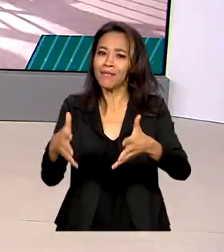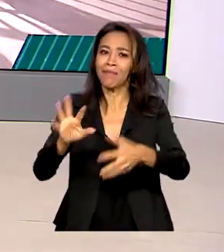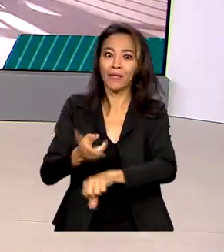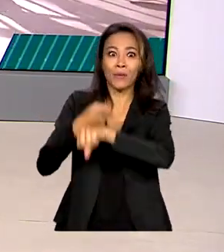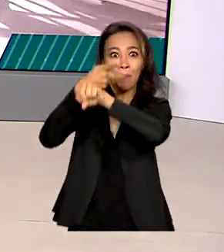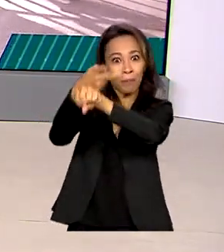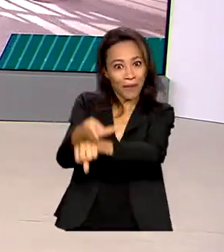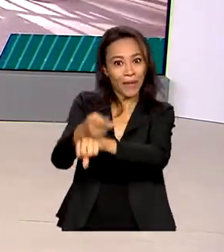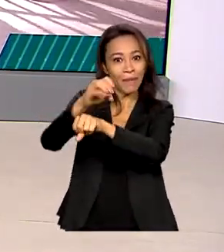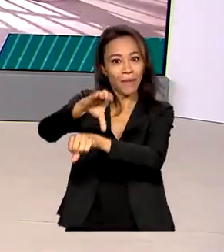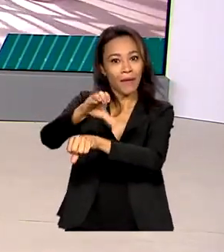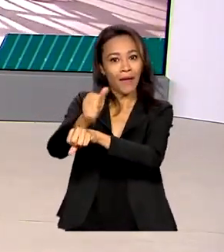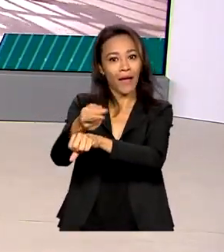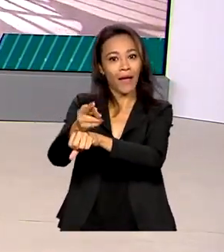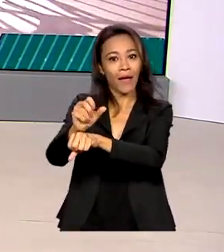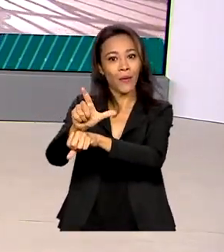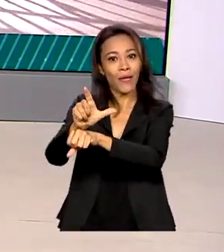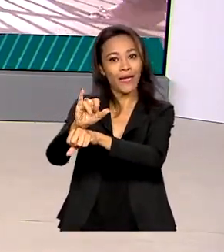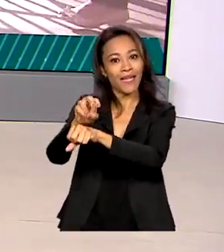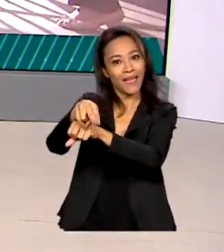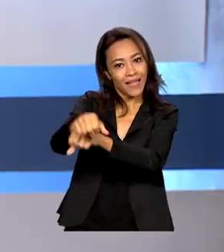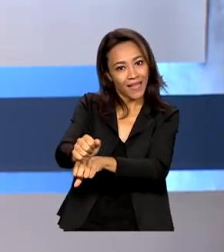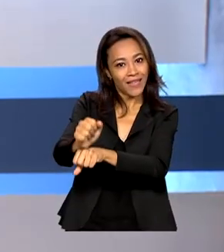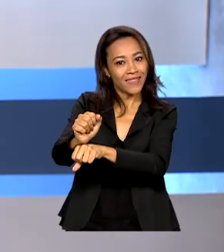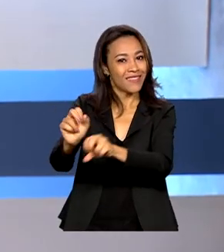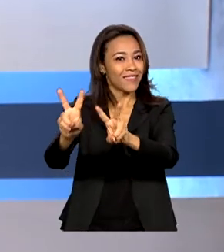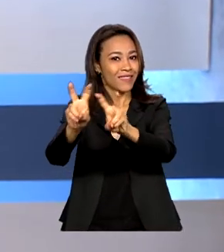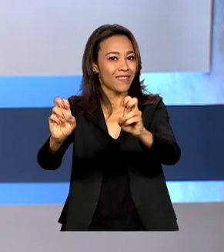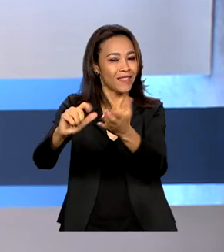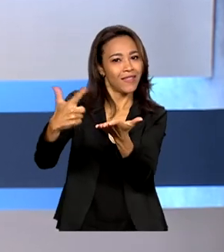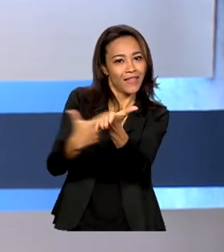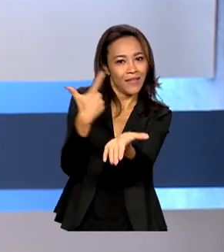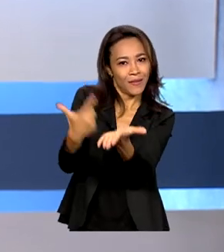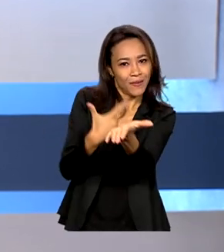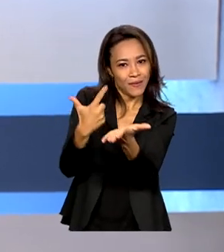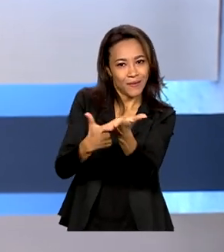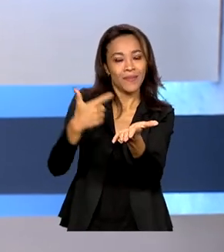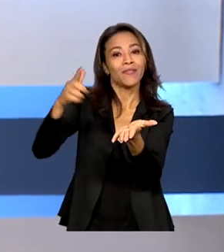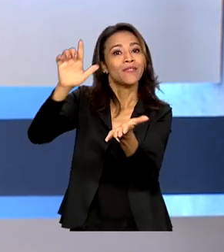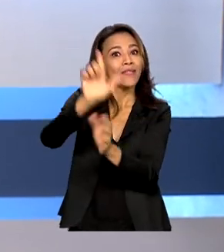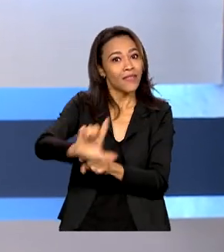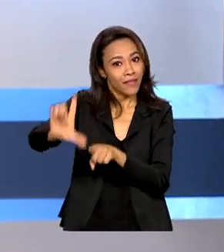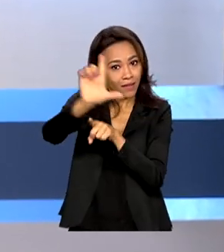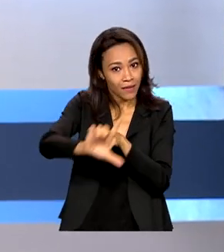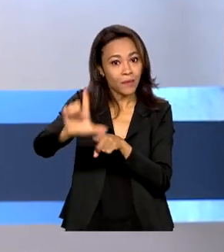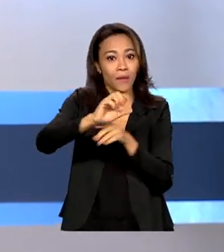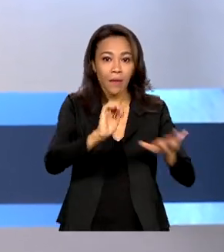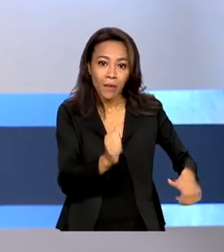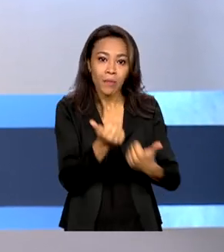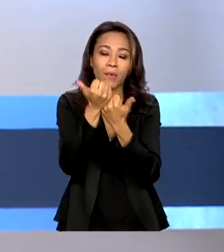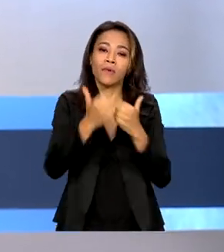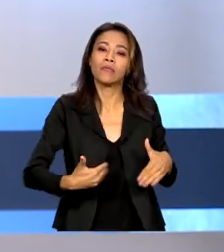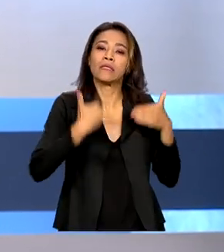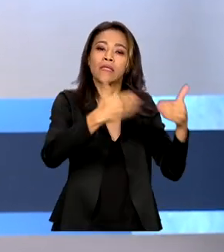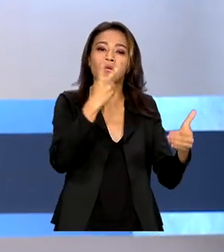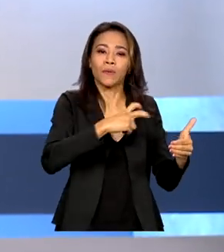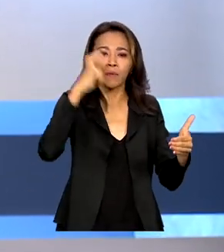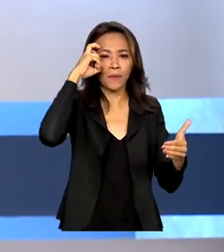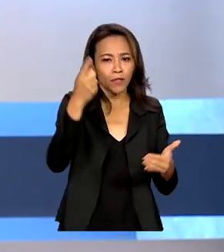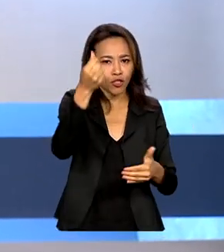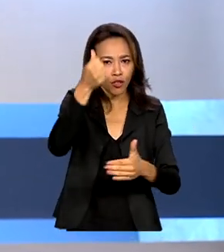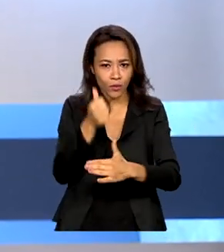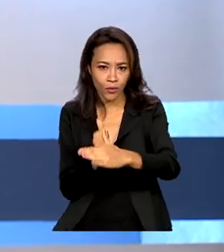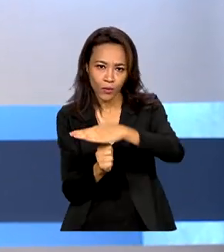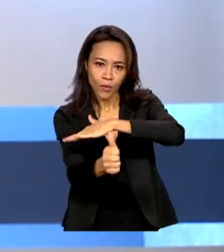Carolina Maria de Jesus de Literatura. O concurso é uma ação do Ministério da Cultura, que vai destinar 2 milhões